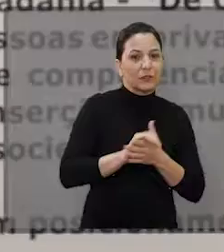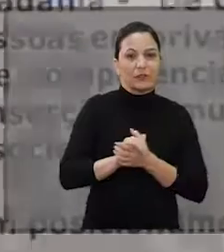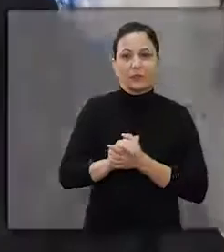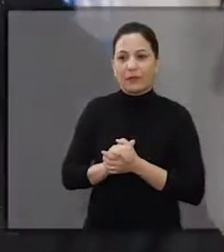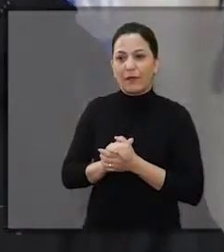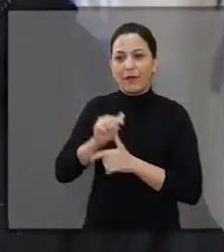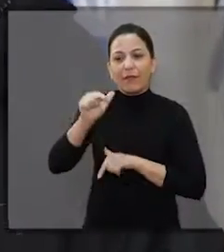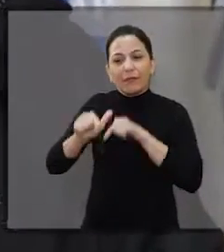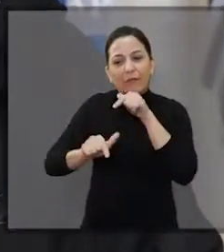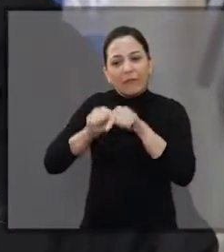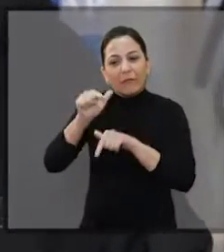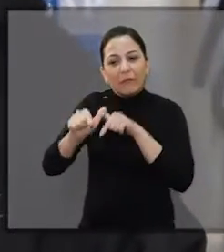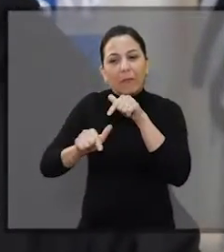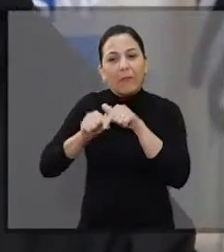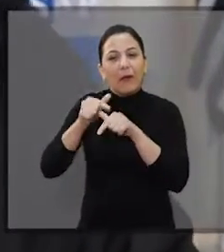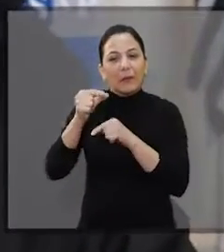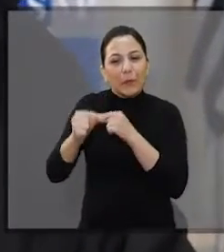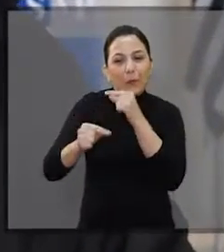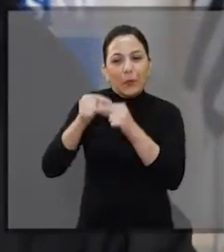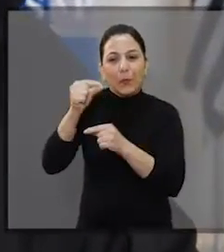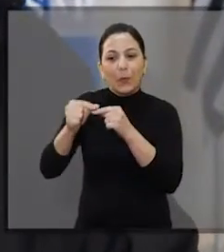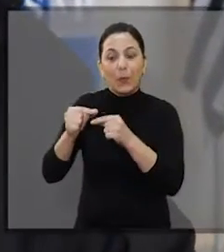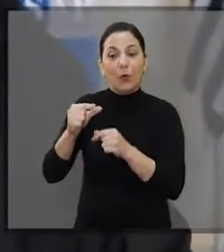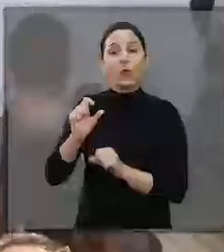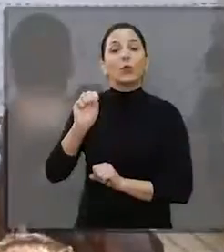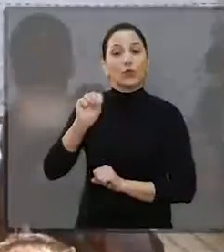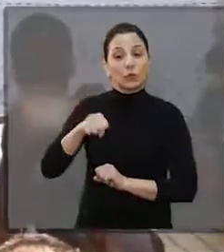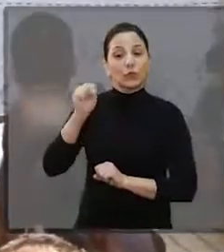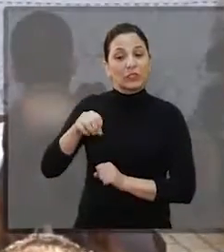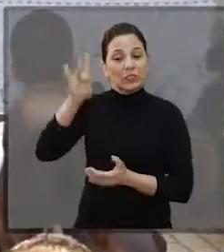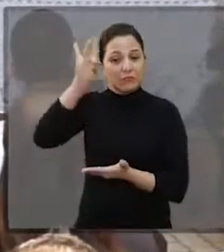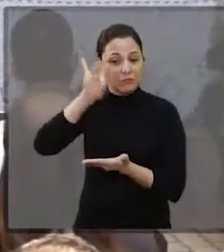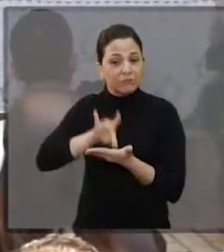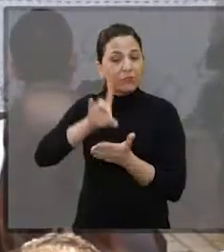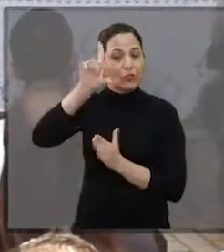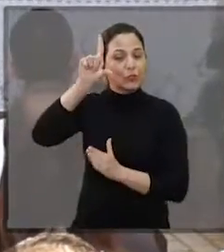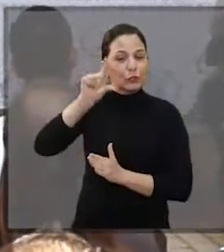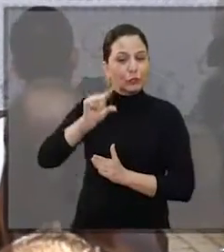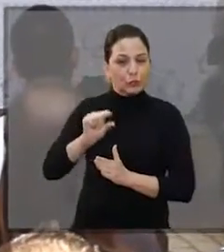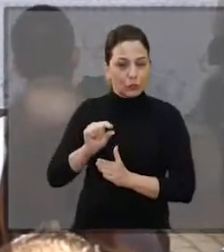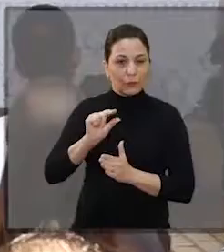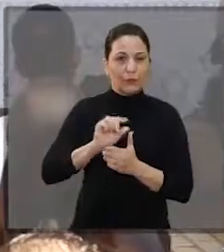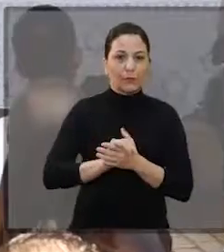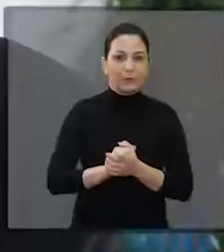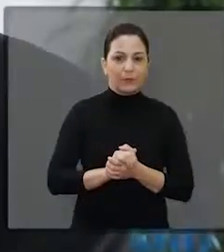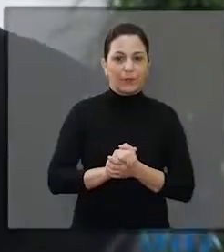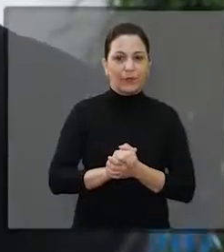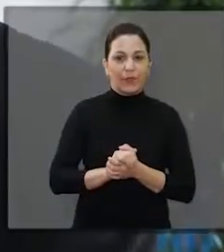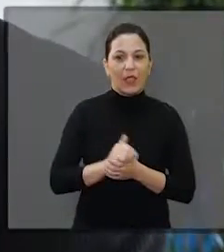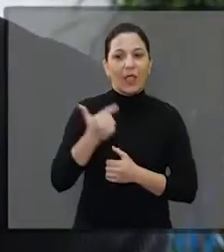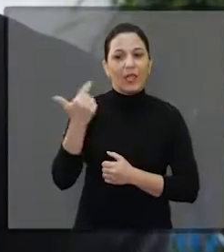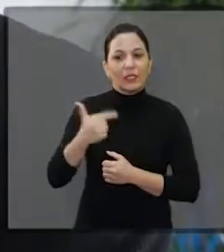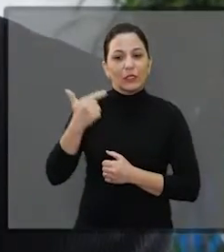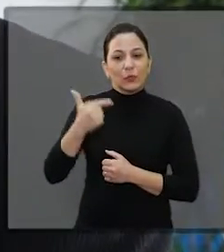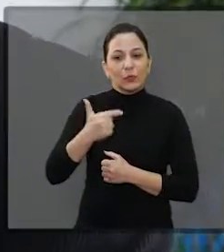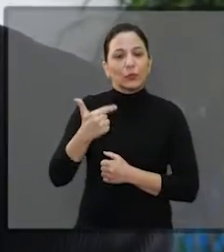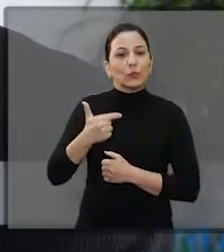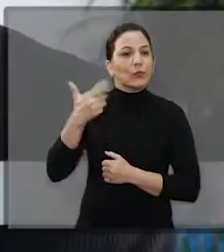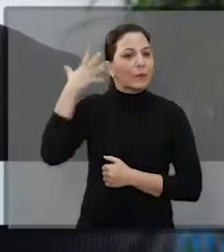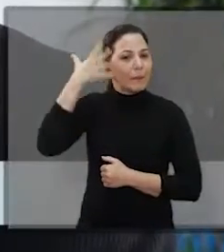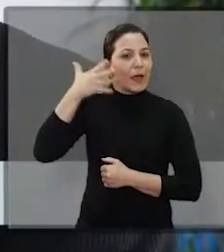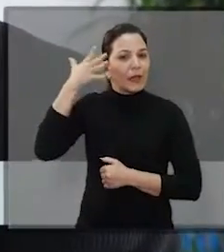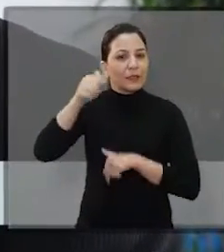trabalho muito pequenino de formiguinha, sim. Já há relatos de que a reincidência vai diminuindo. A segunda jornada de